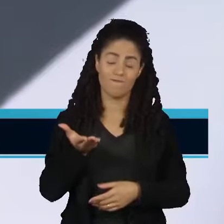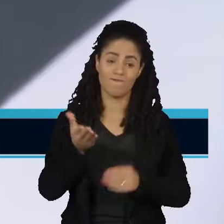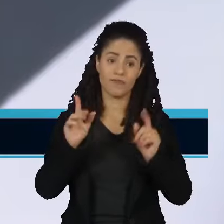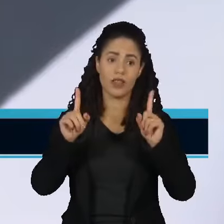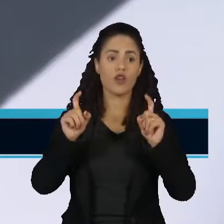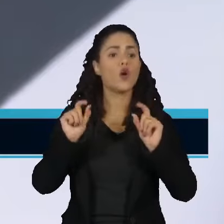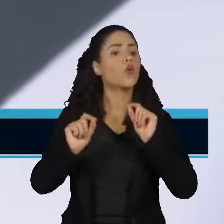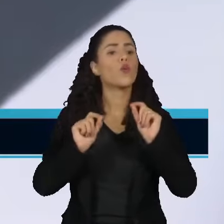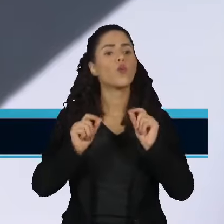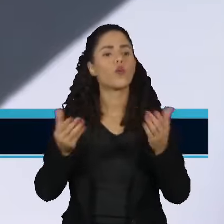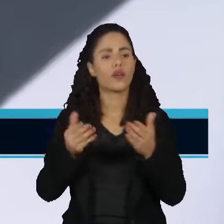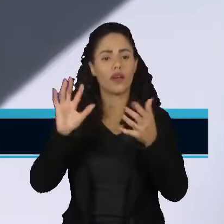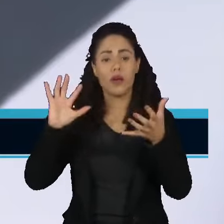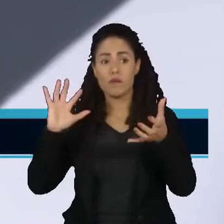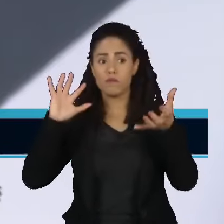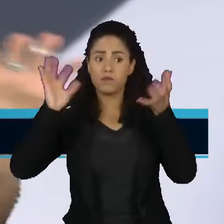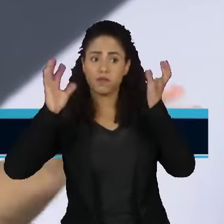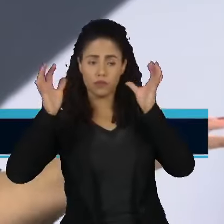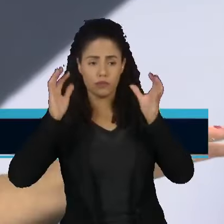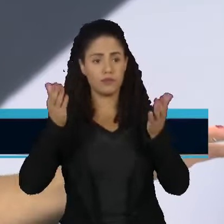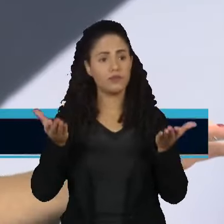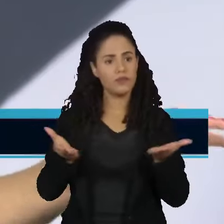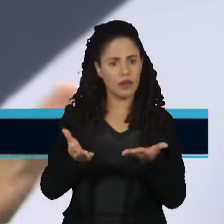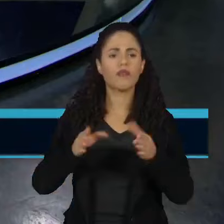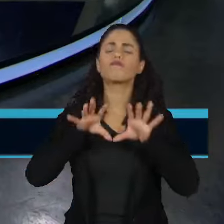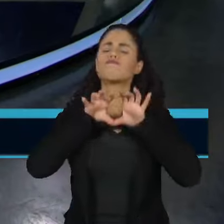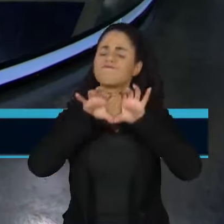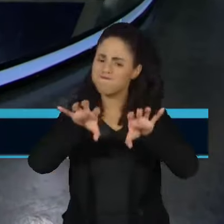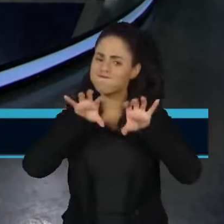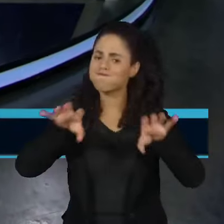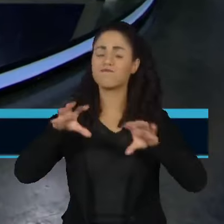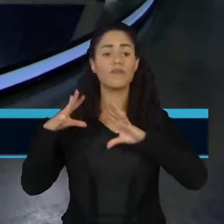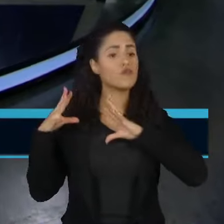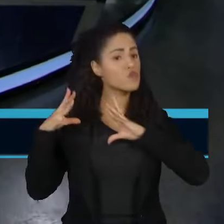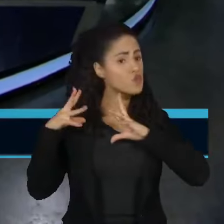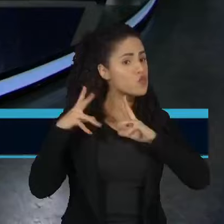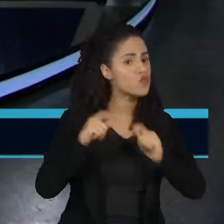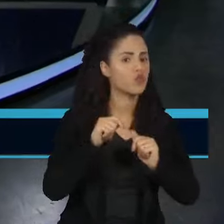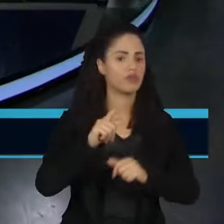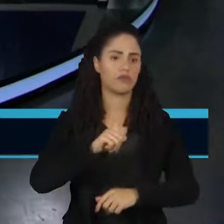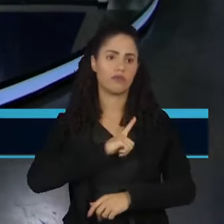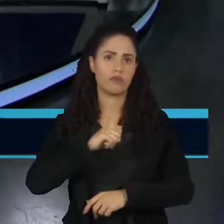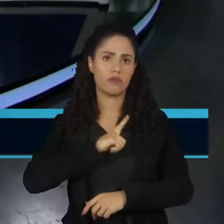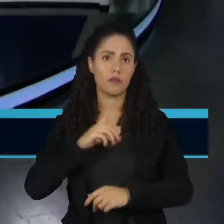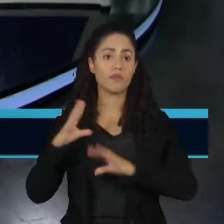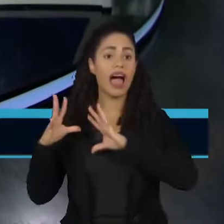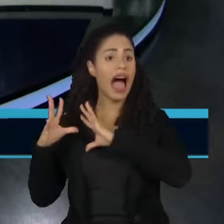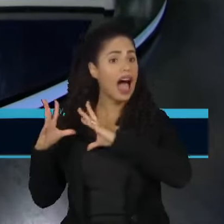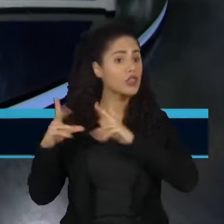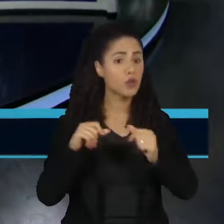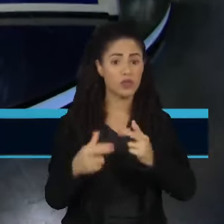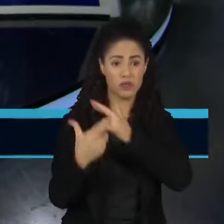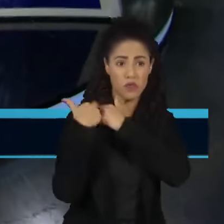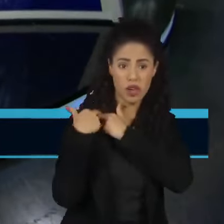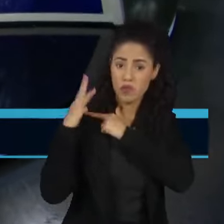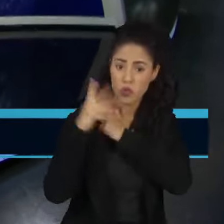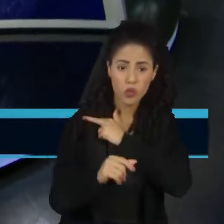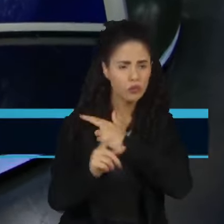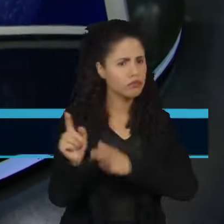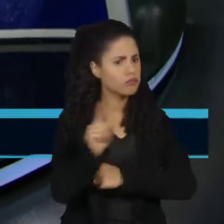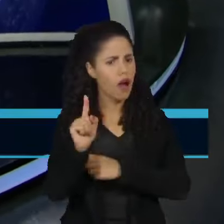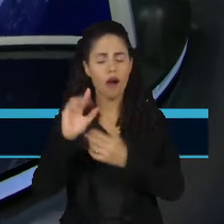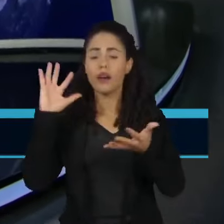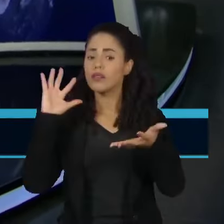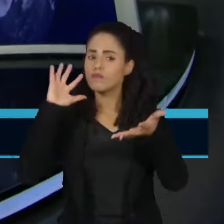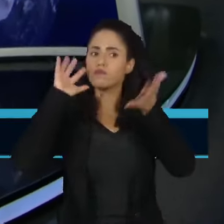que é as questões climáticas, se forem elas, estão afetando geral. O ato de afetar para todo mundo não quer dizer que todos sejam responsáveis, porque a mudança climática,